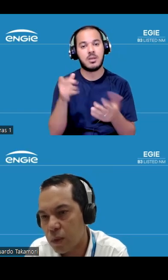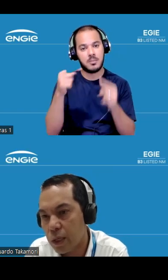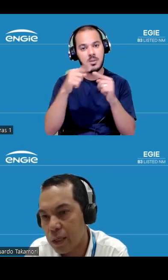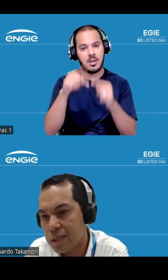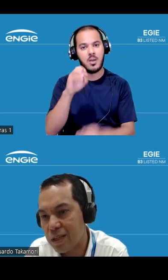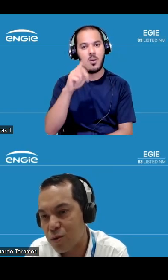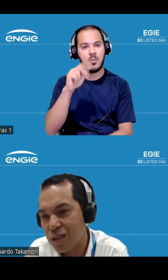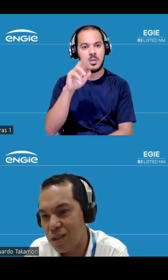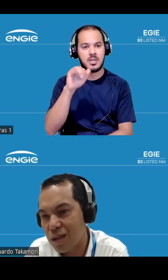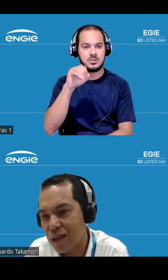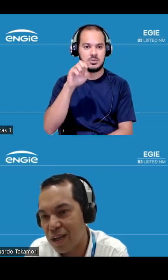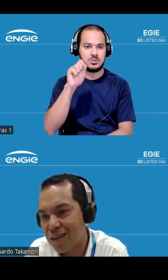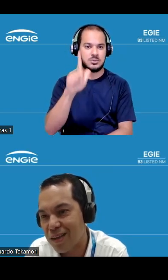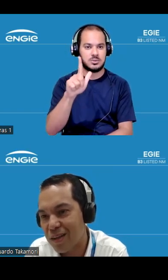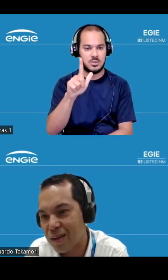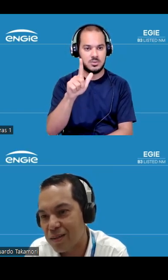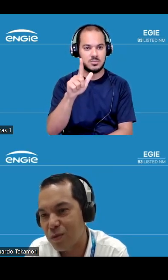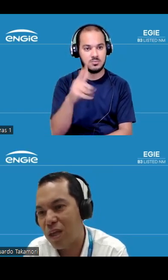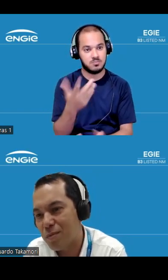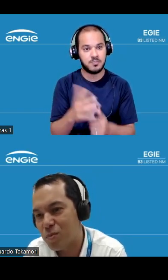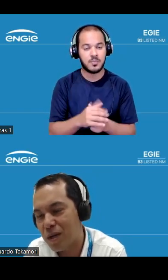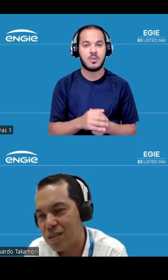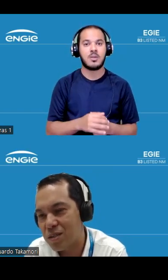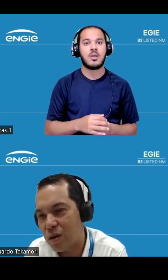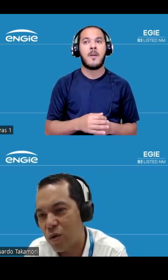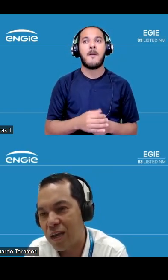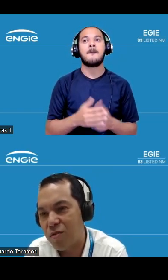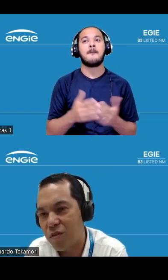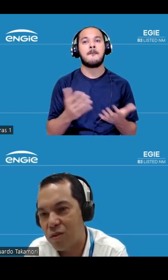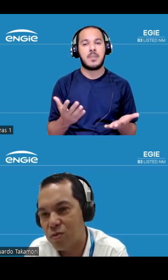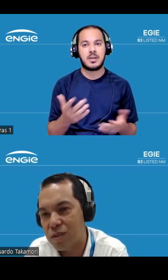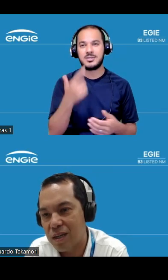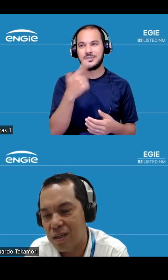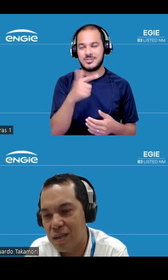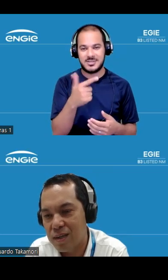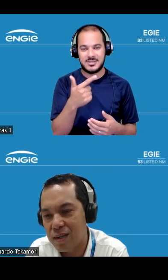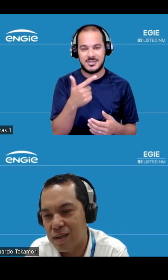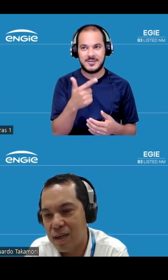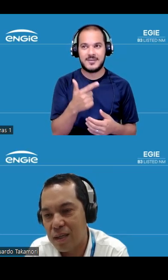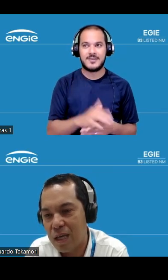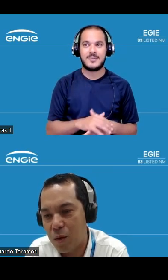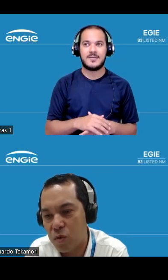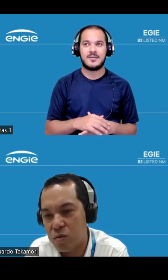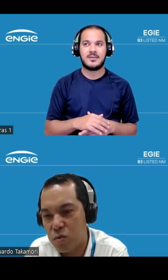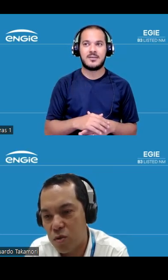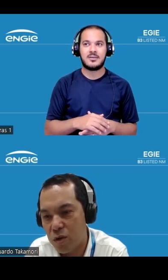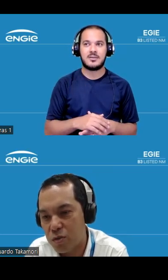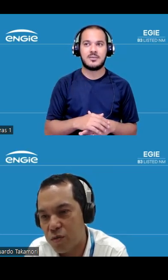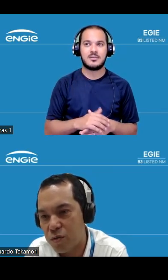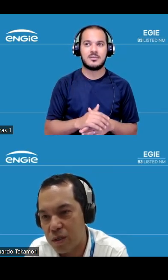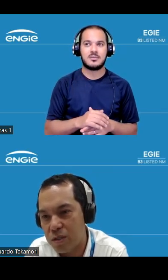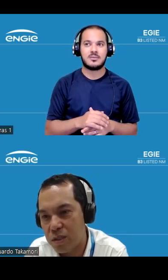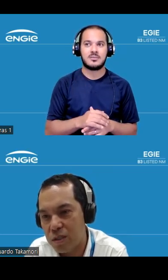sendo que não temos mais aquele efeito da repactuação do risco